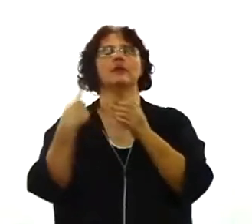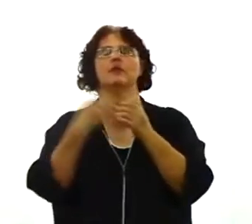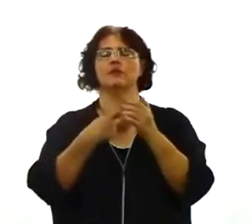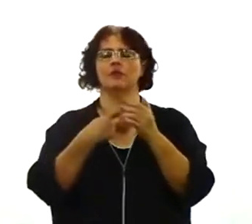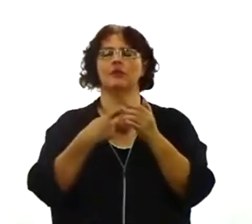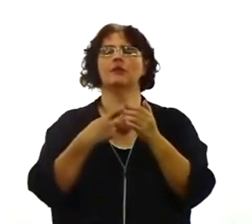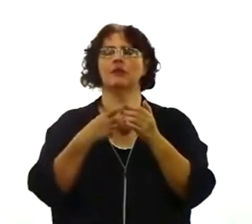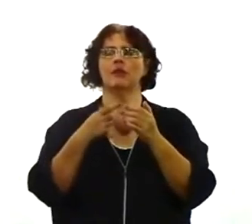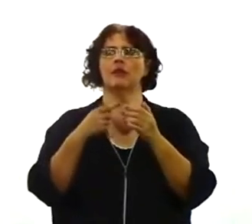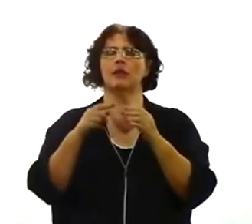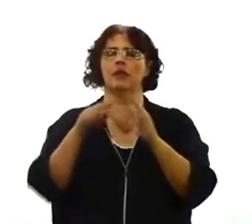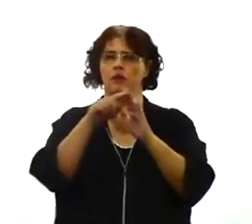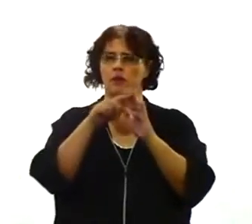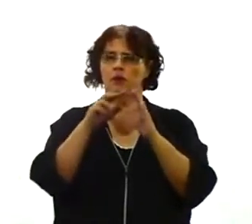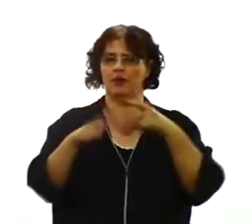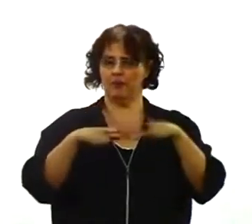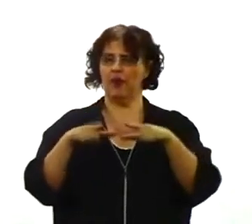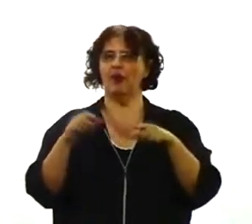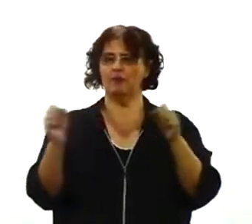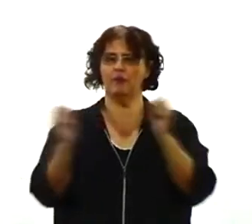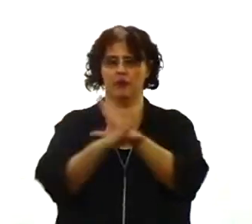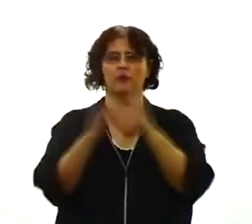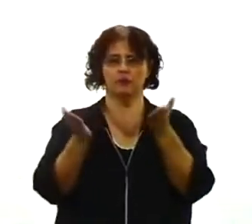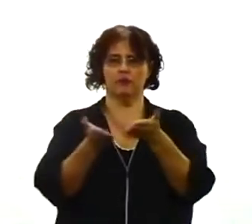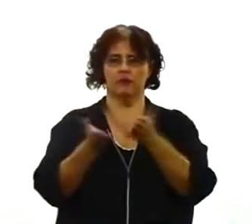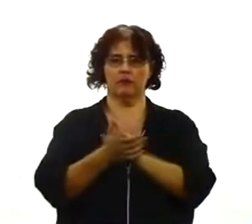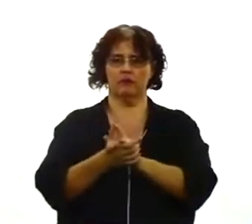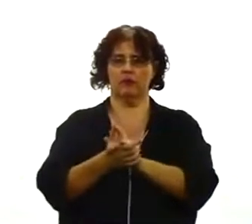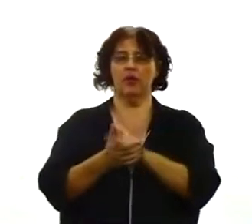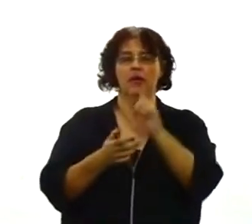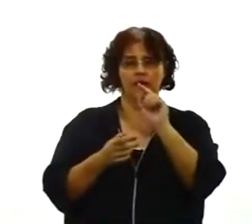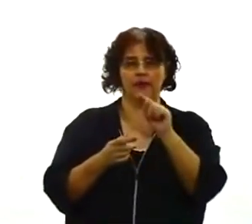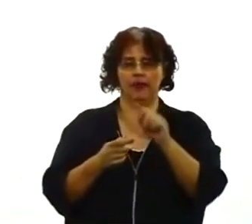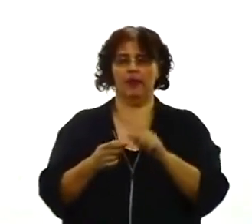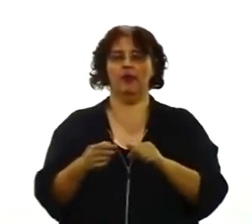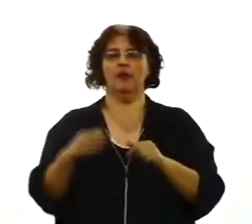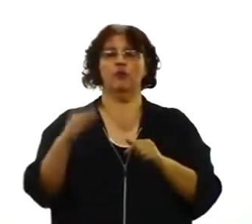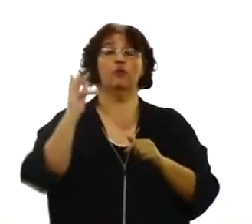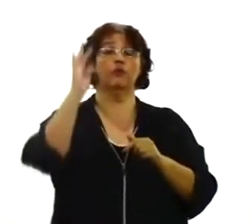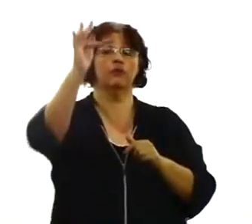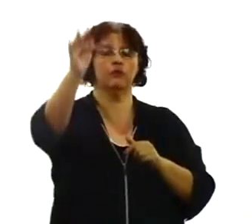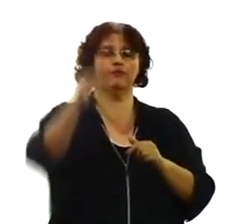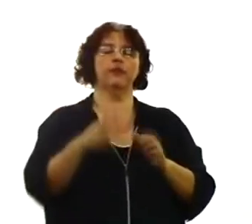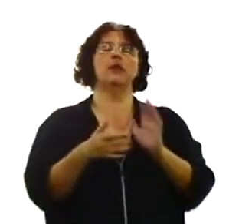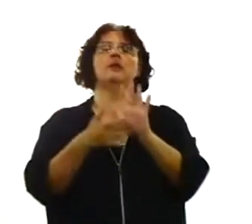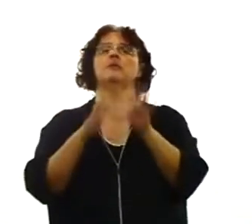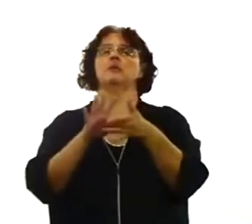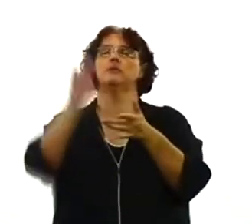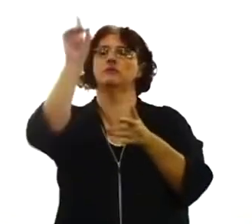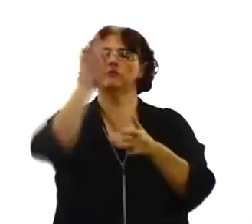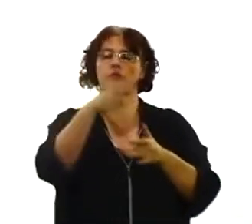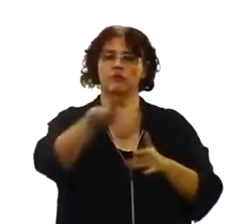ele, no momento certo, retornará como vencedor. Olha, ele